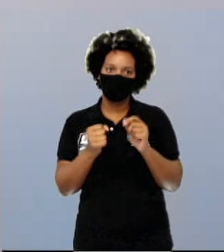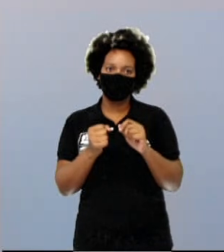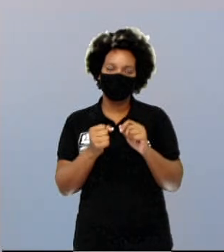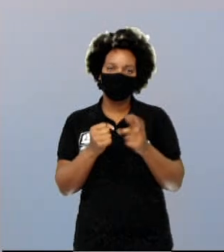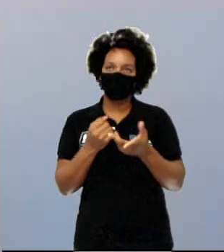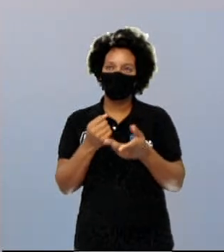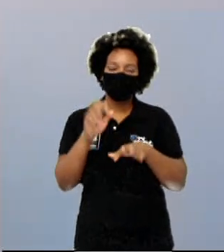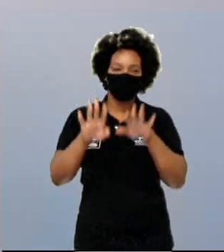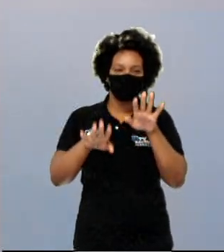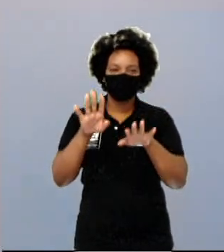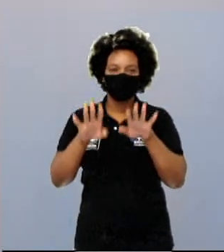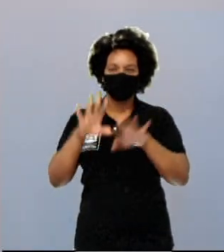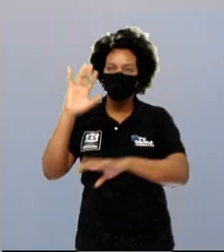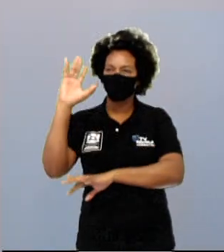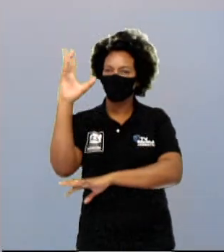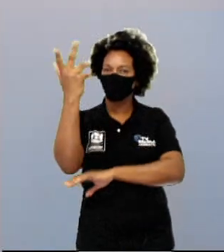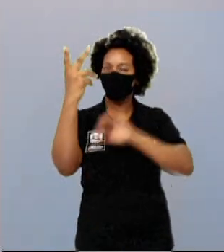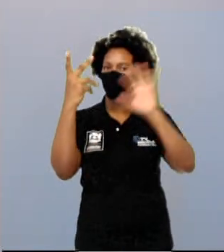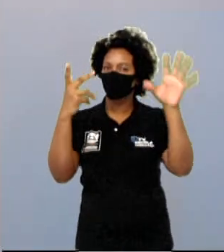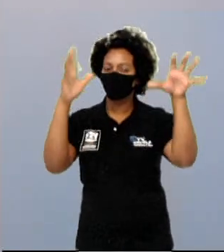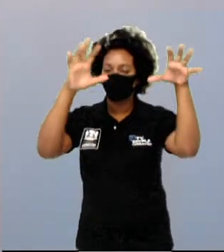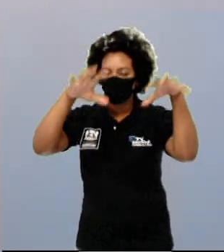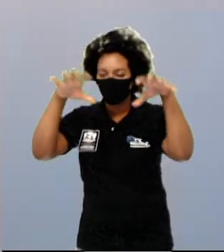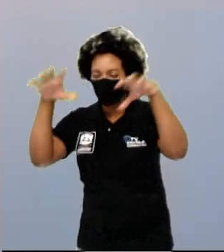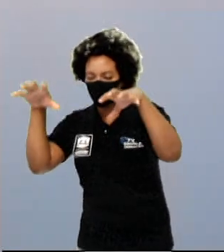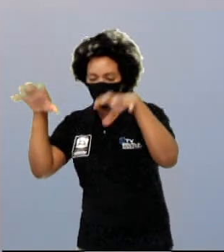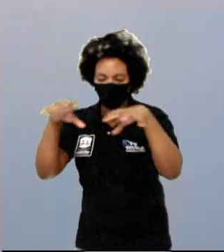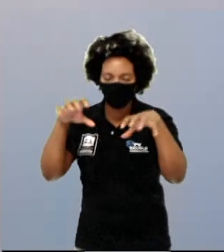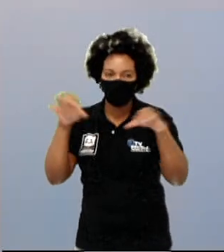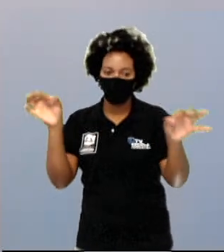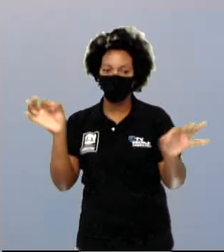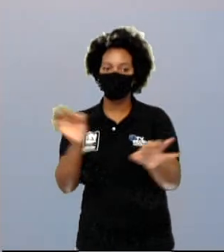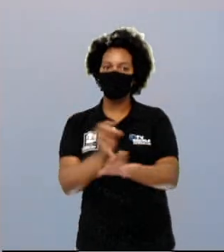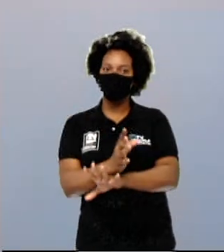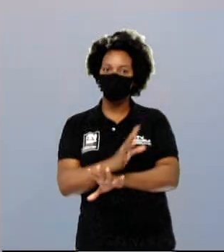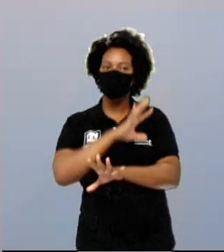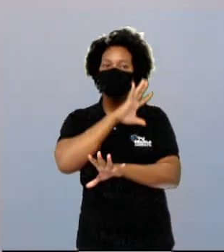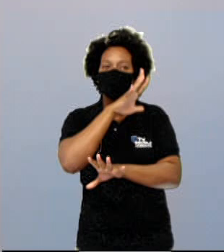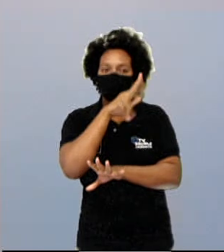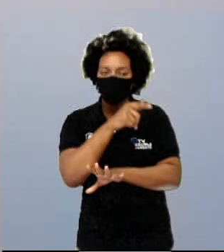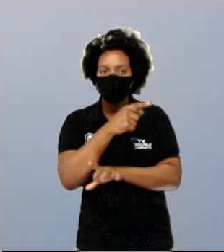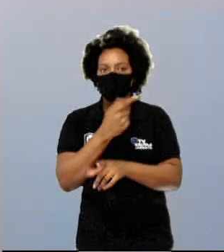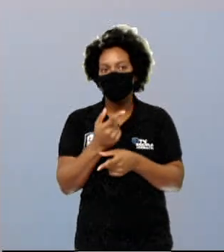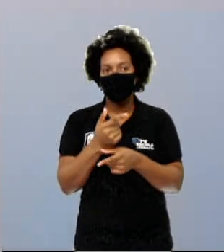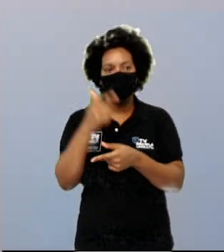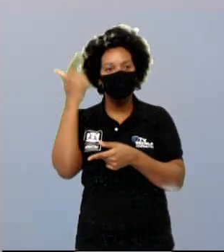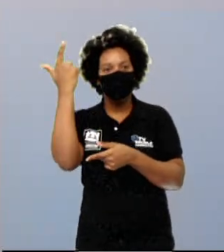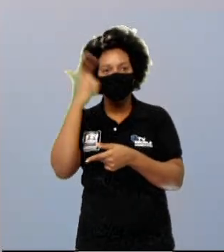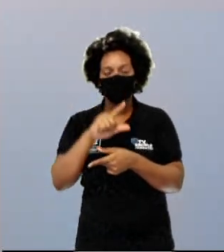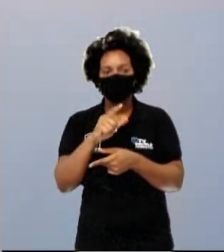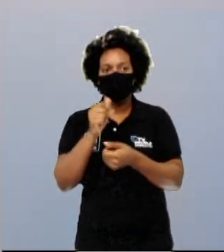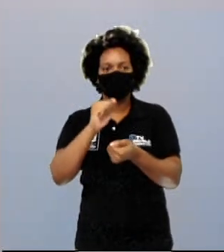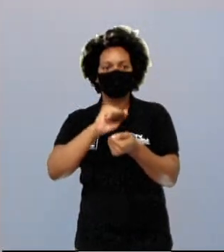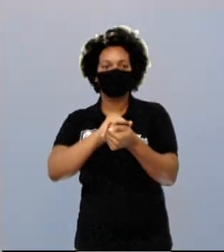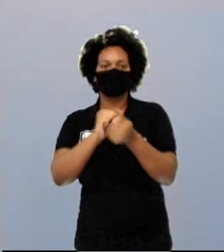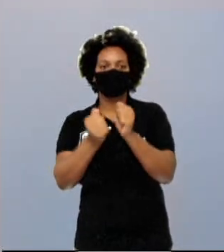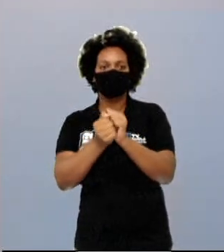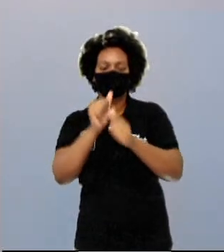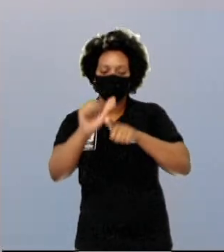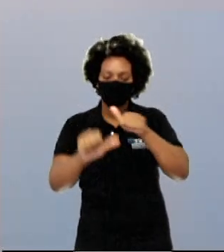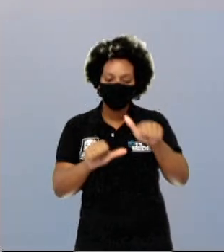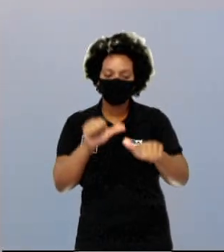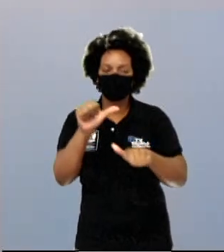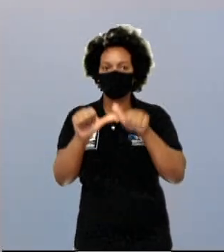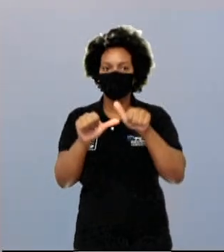climáticos vão acabar com algumas espécies. São espécies que não vão conseguir se adaptar a mudanças como a era